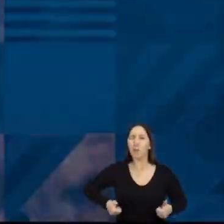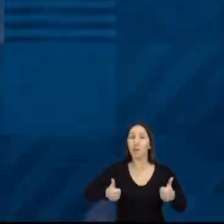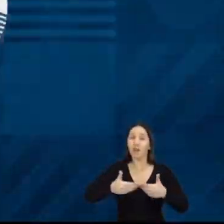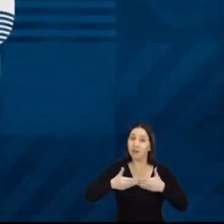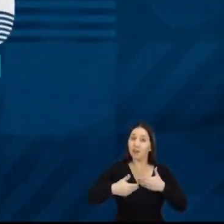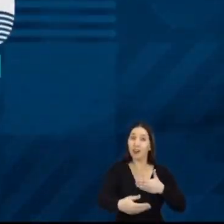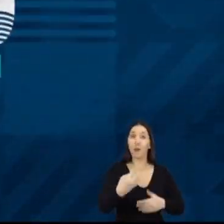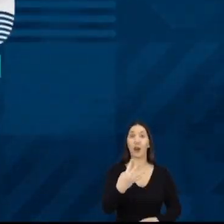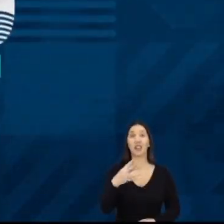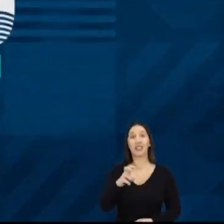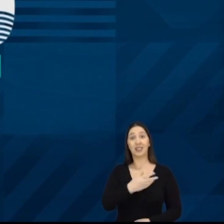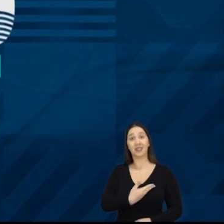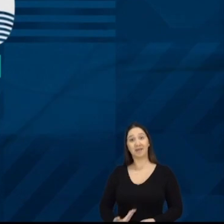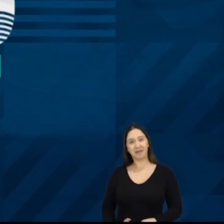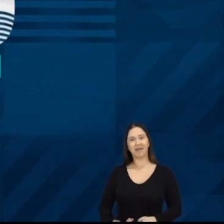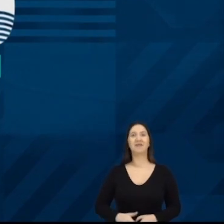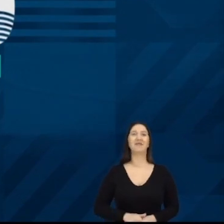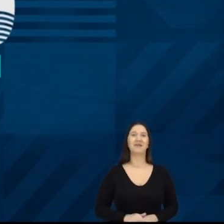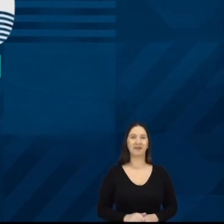pra governador.